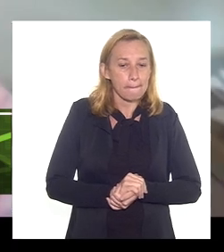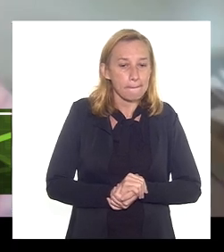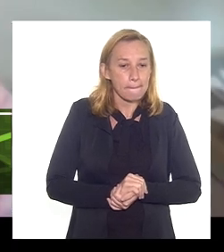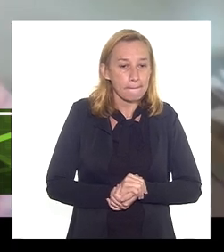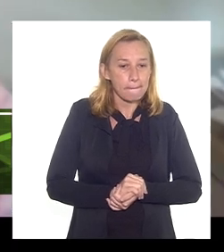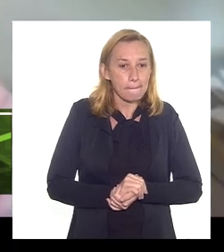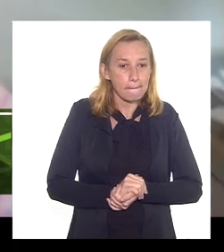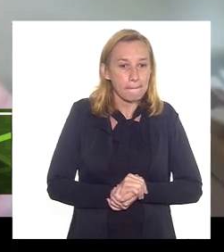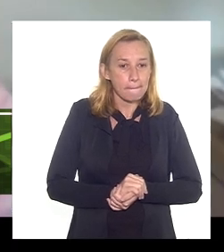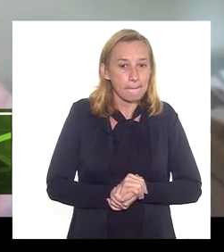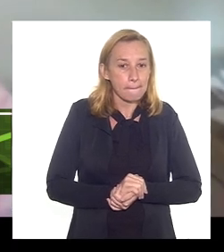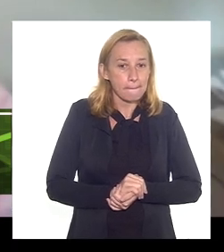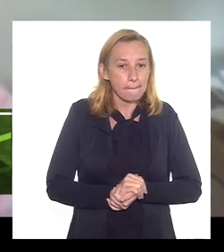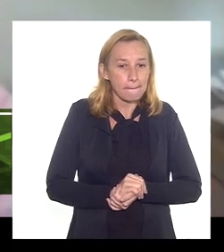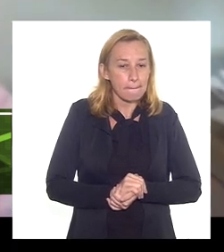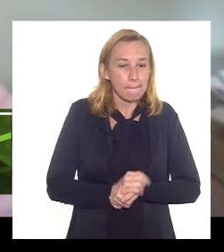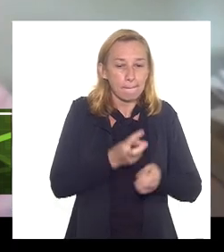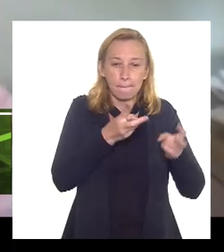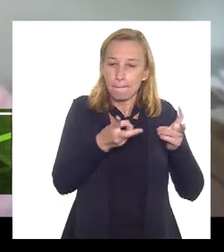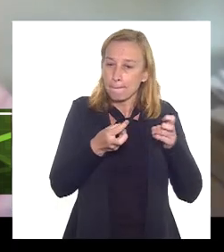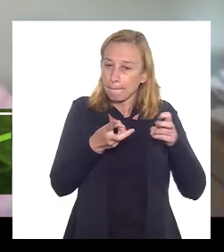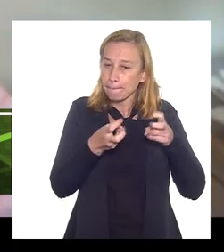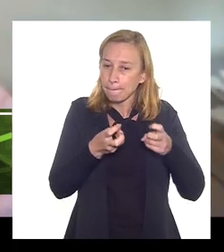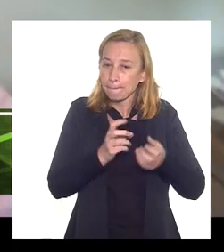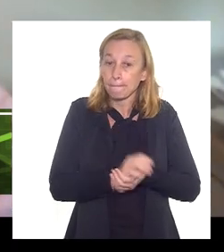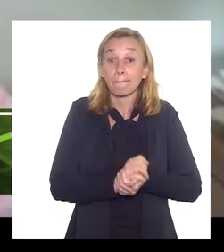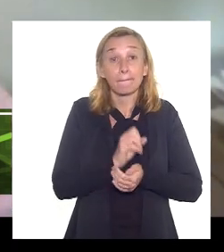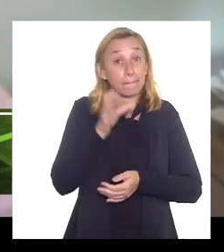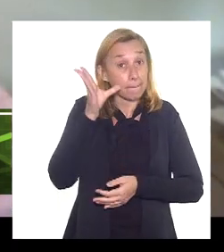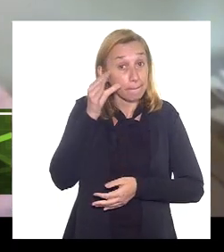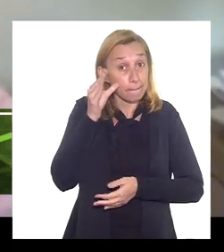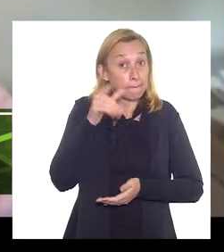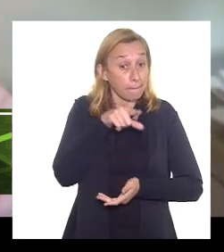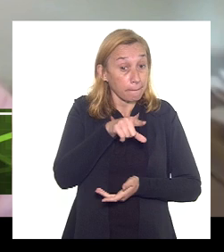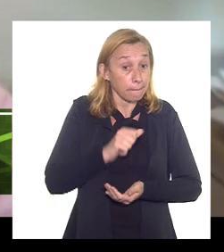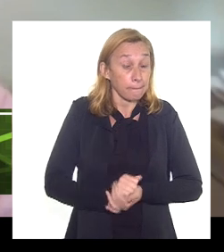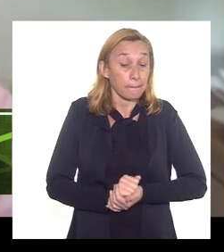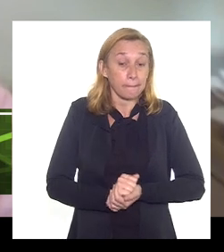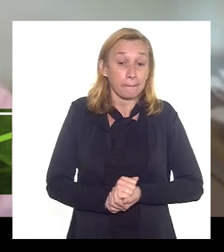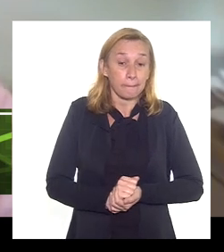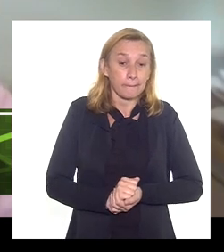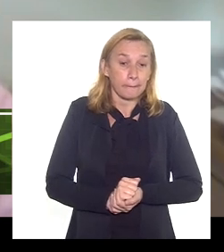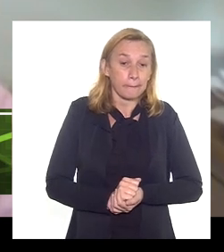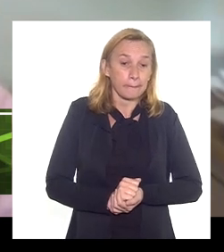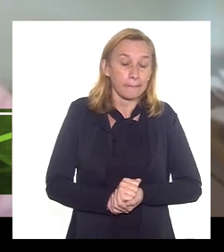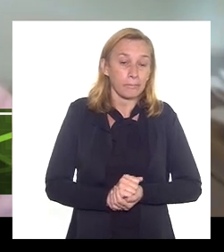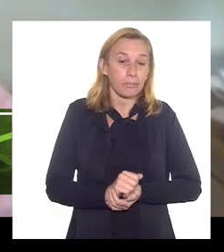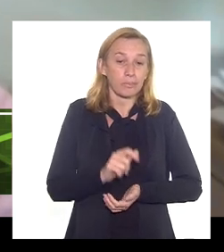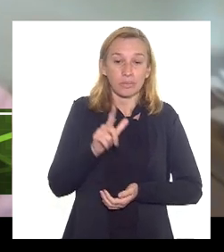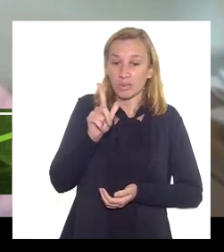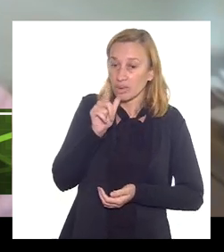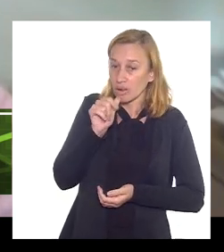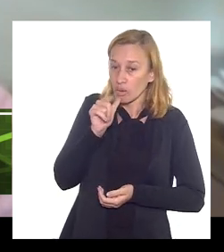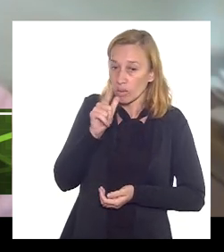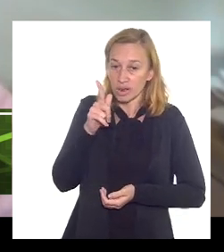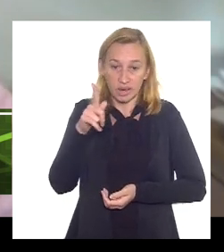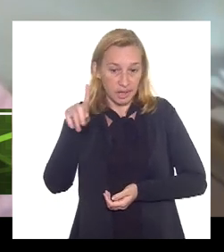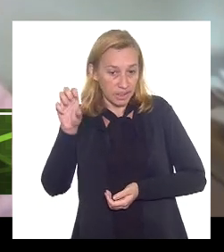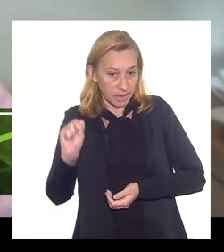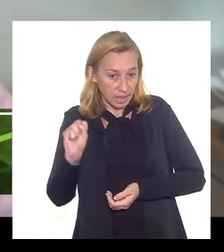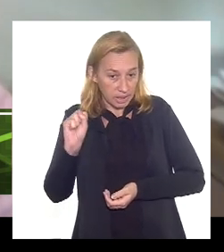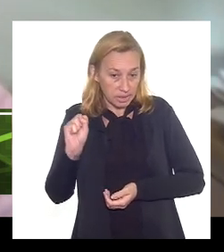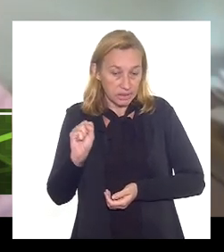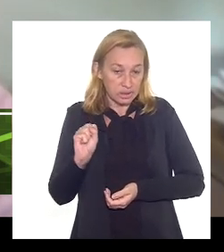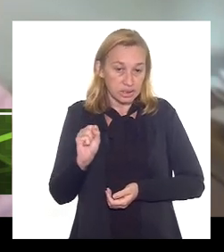a gente começa a observar só passa se é interessante alternar a água e gás a